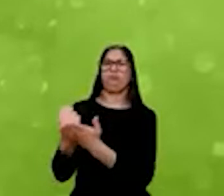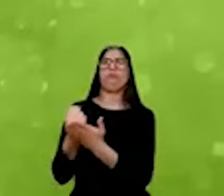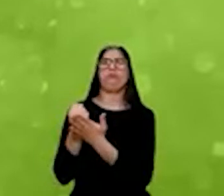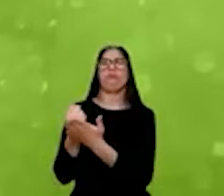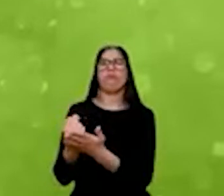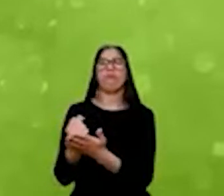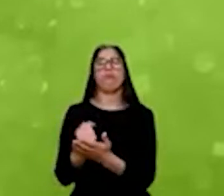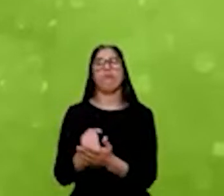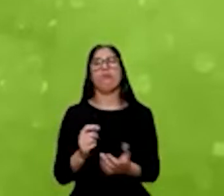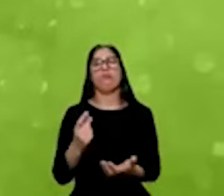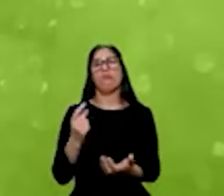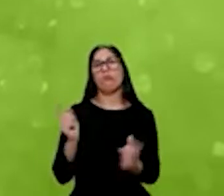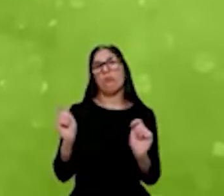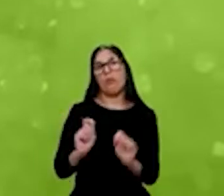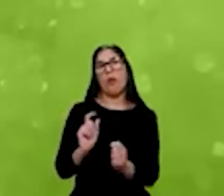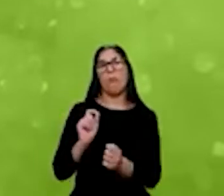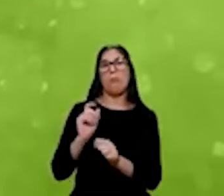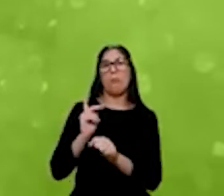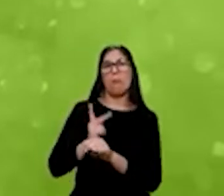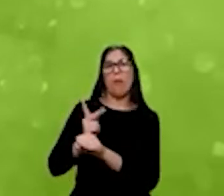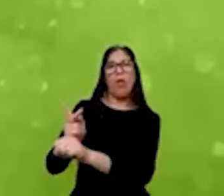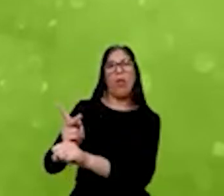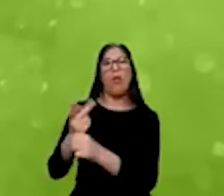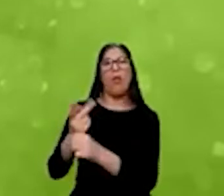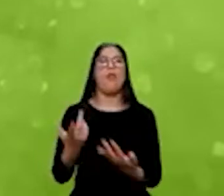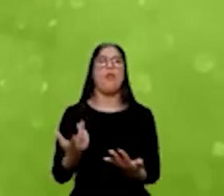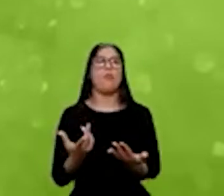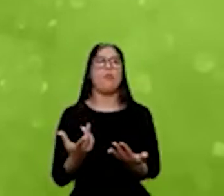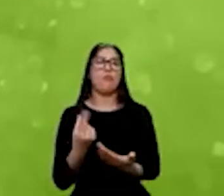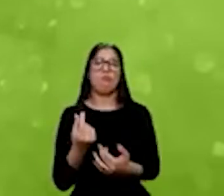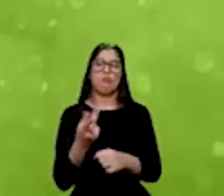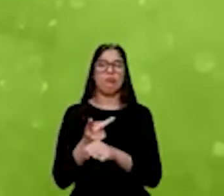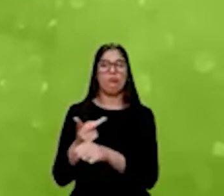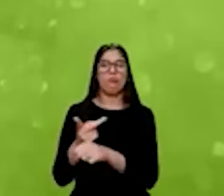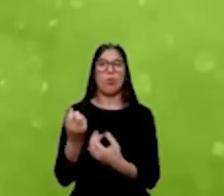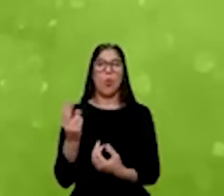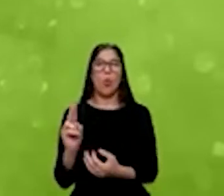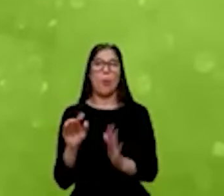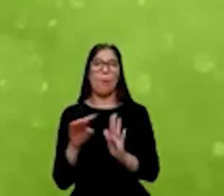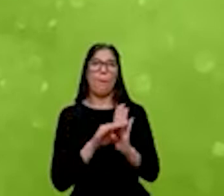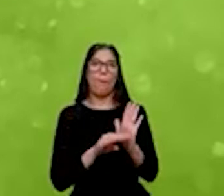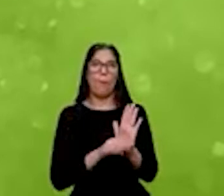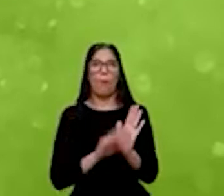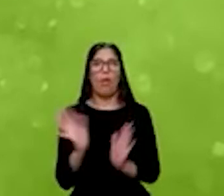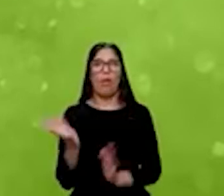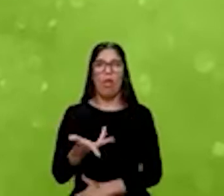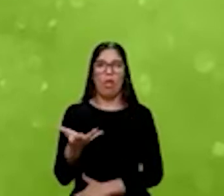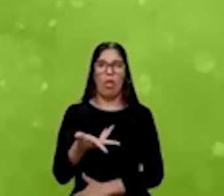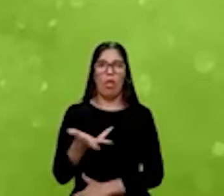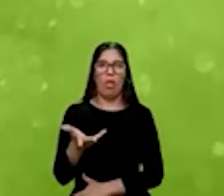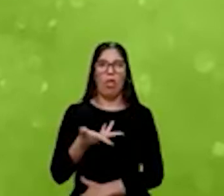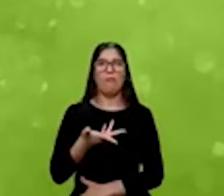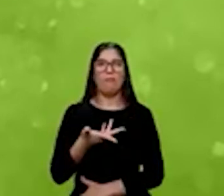fundos e também por meio do nosso programa de aceleração de startups.